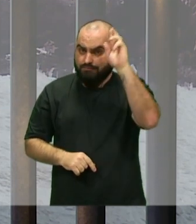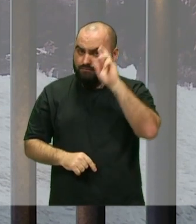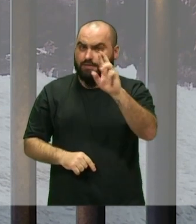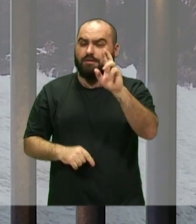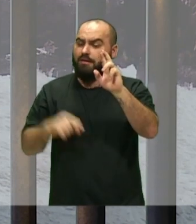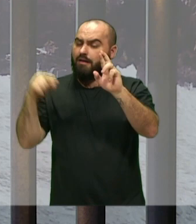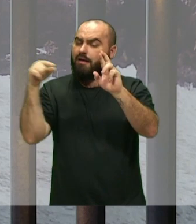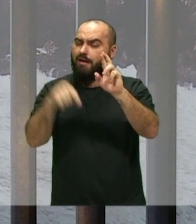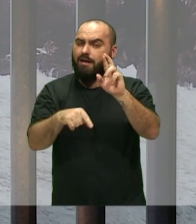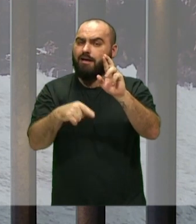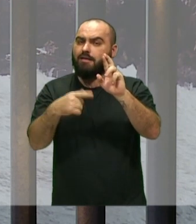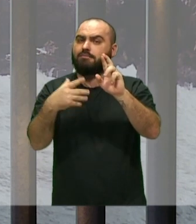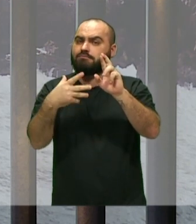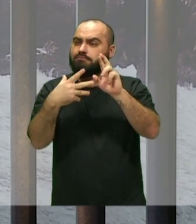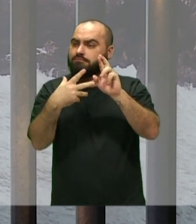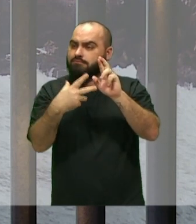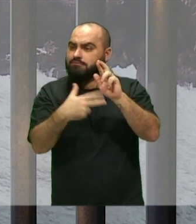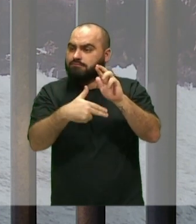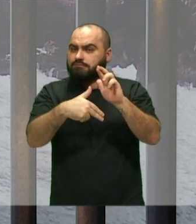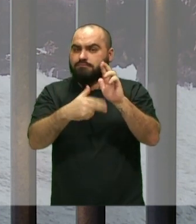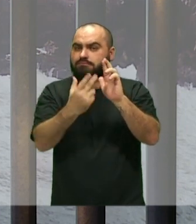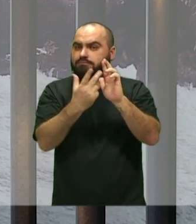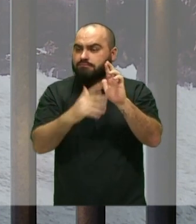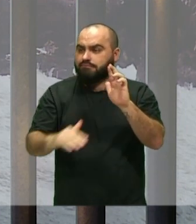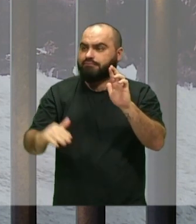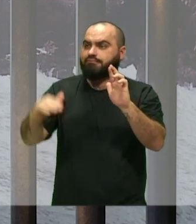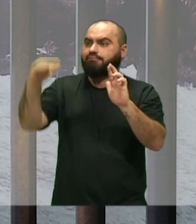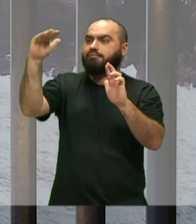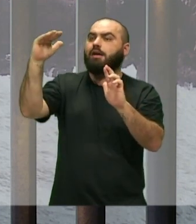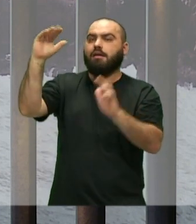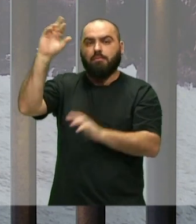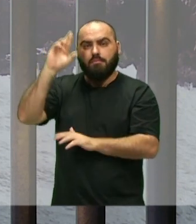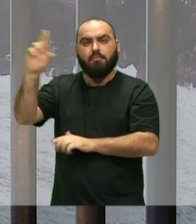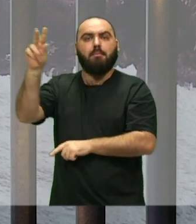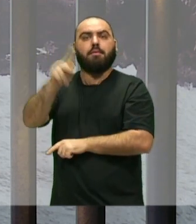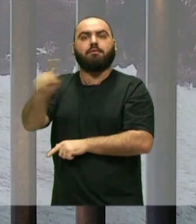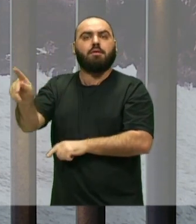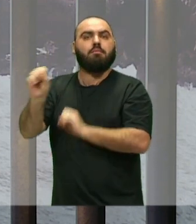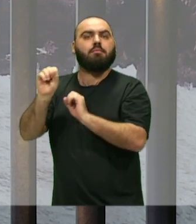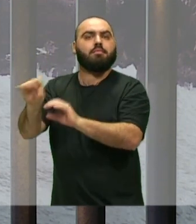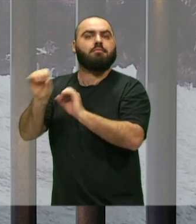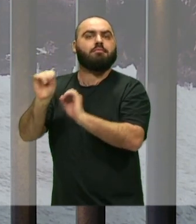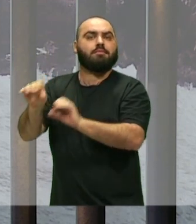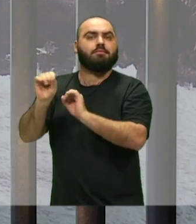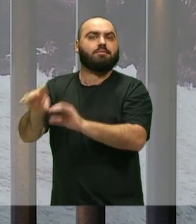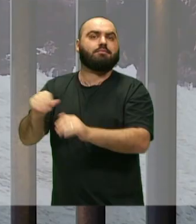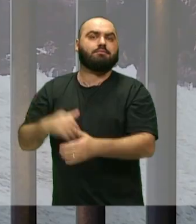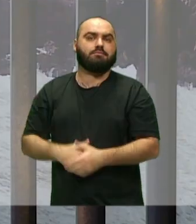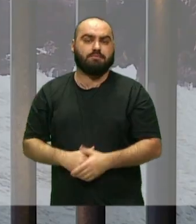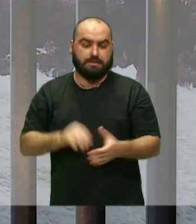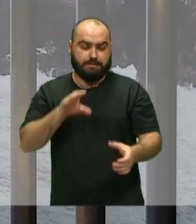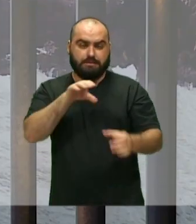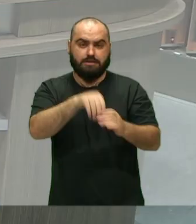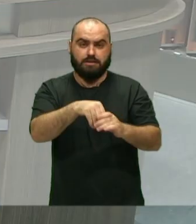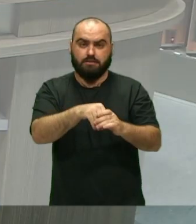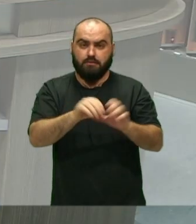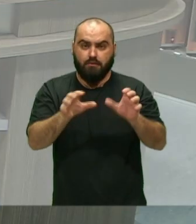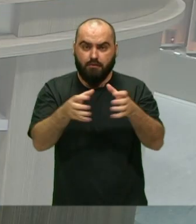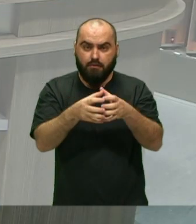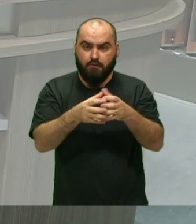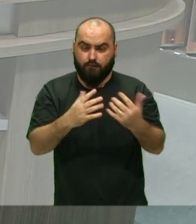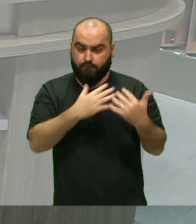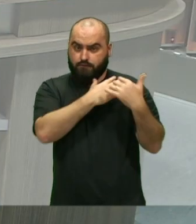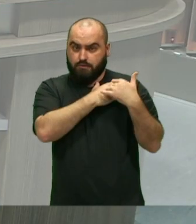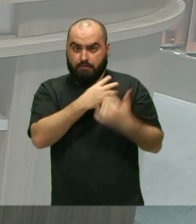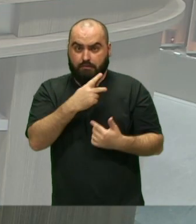Fundamental Pra gente Então eles Entender Que eles estão Nesse processo De educação Dentro do Encantinho E a função Dele também É